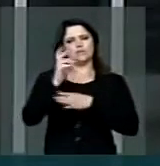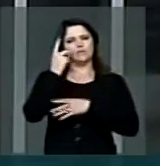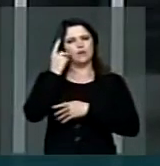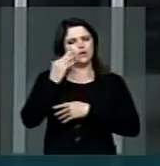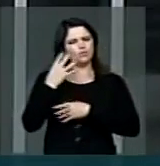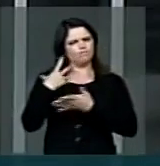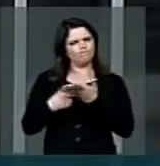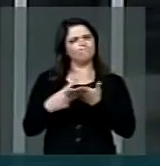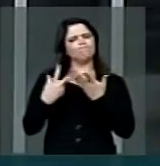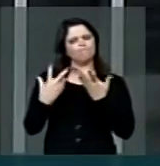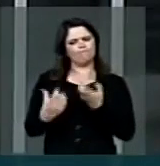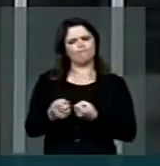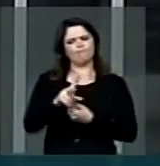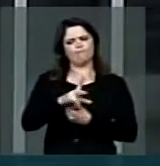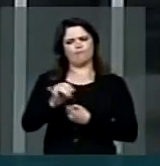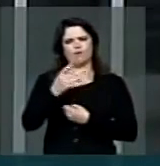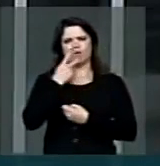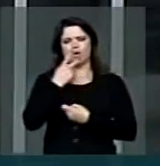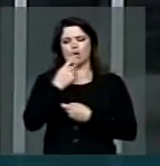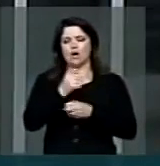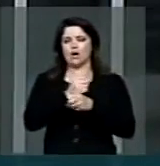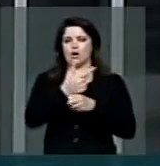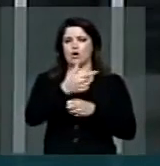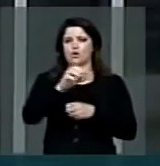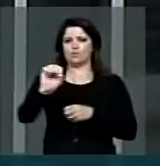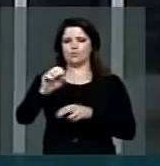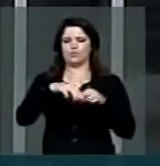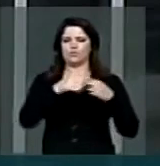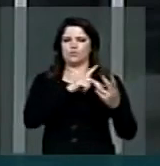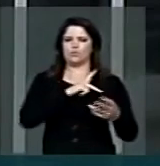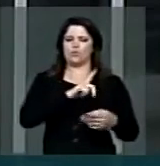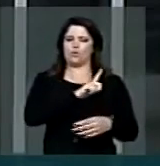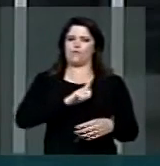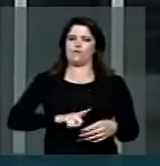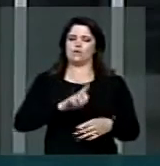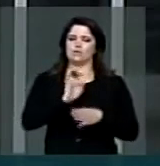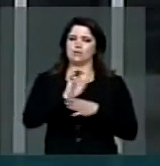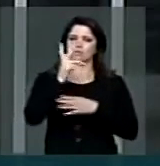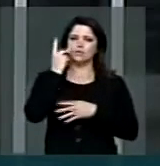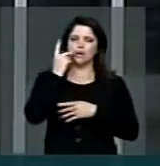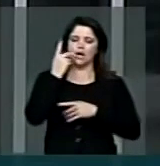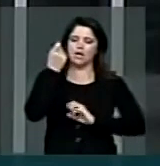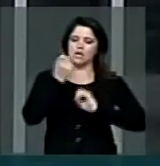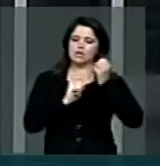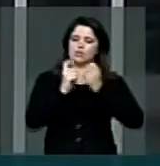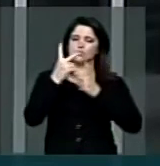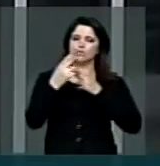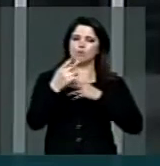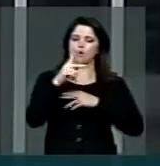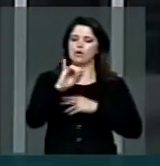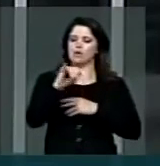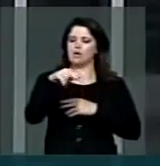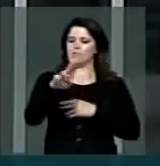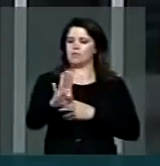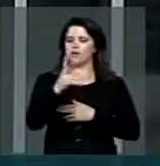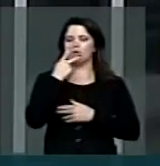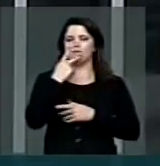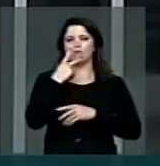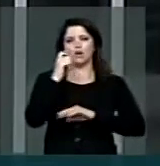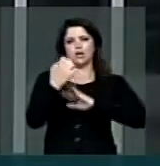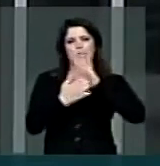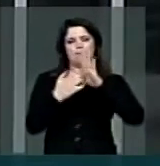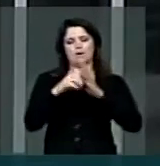Em 2008, o governo do Estado do Ceará e a indústria dos nucleares brasileiros da ANB, a empresa